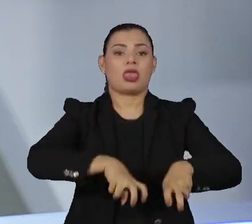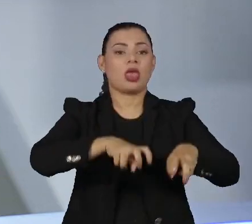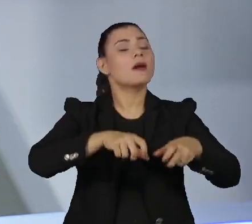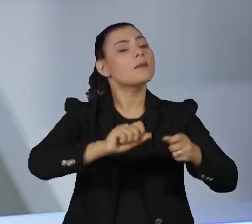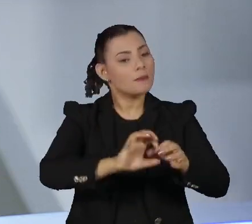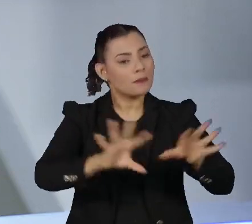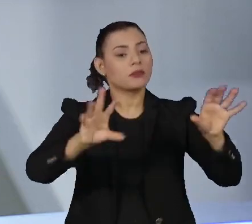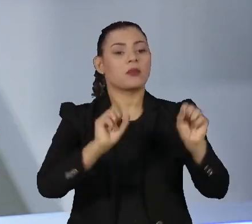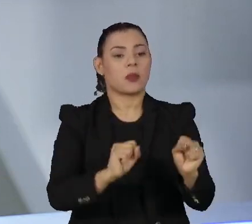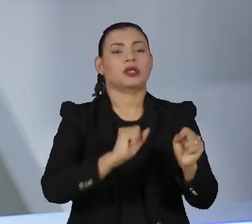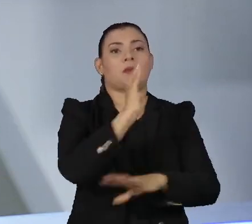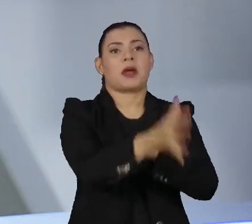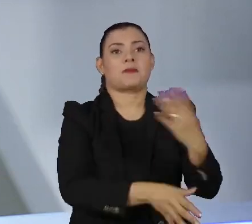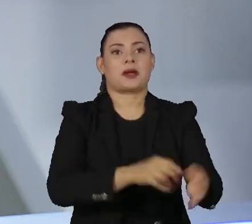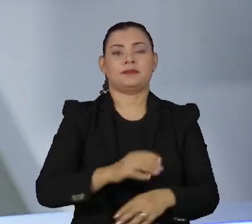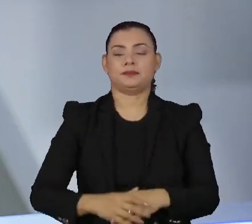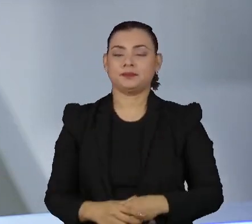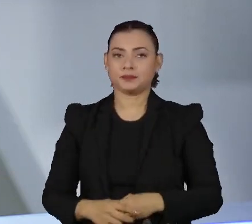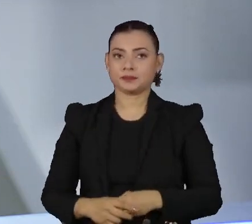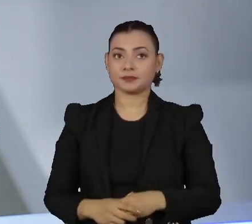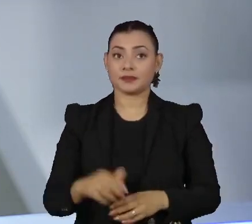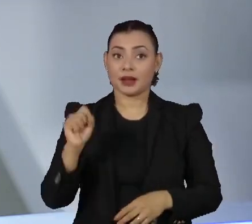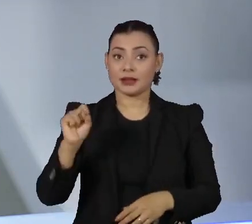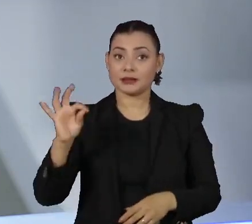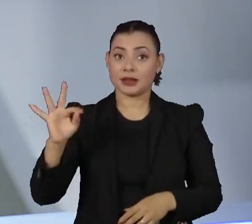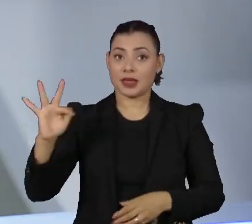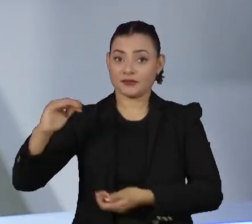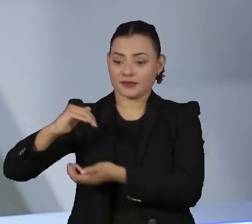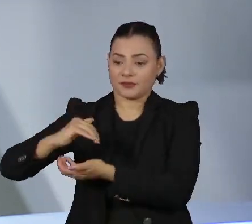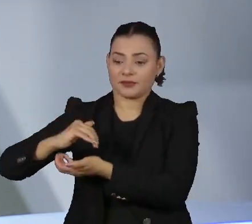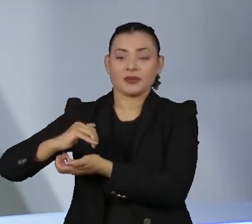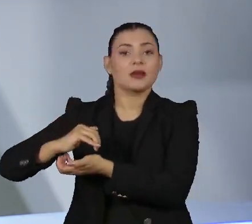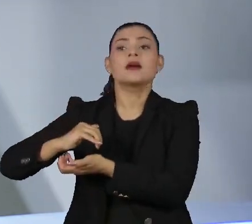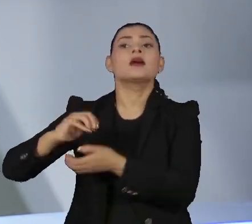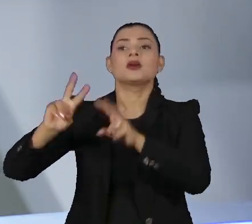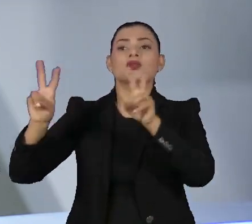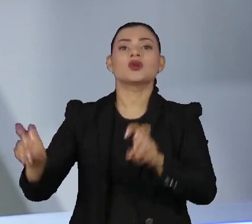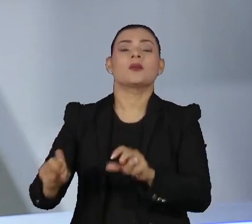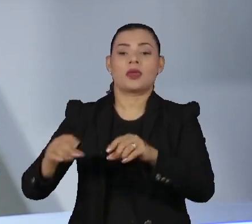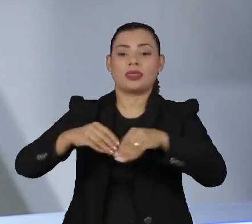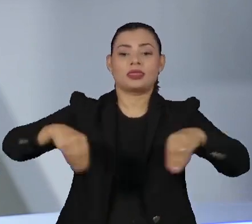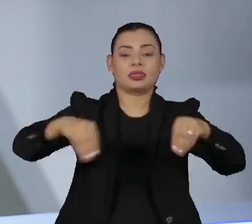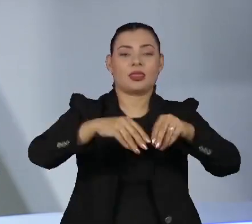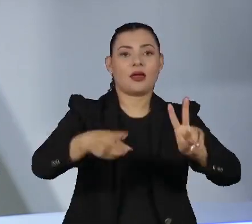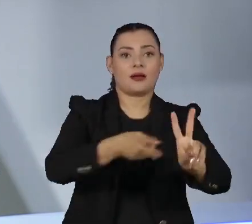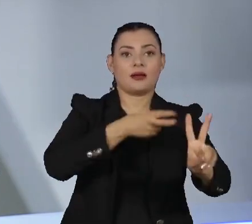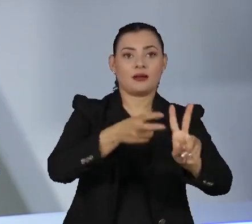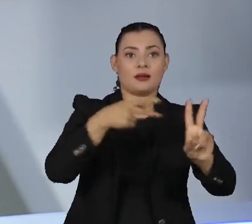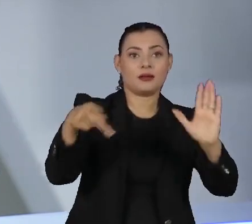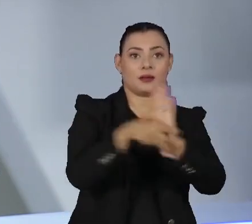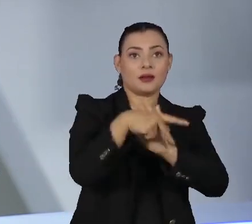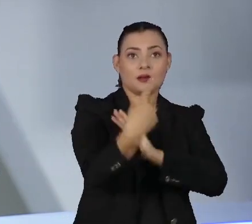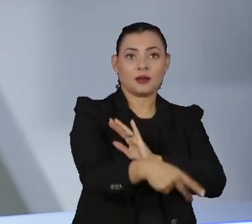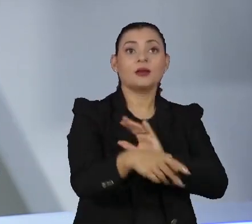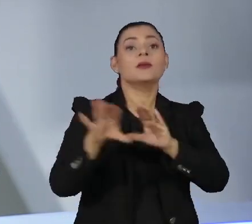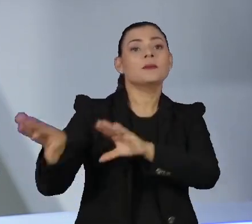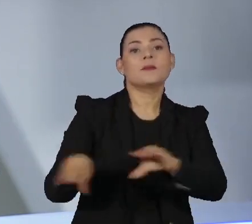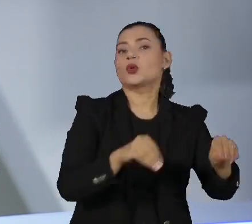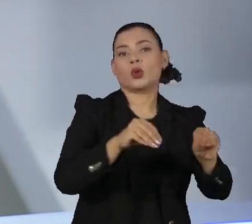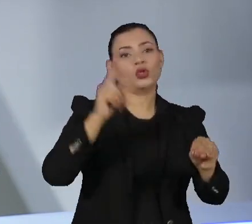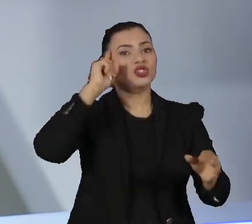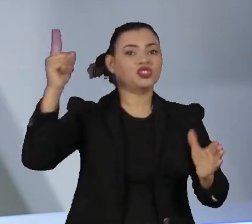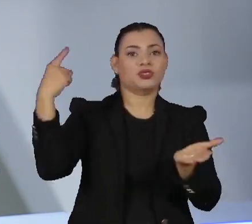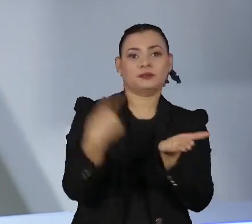A decisão do Supremo Tribunal Federal sobre o marco temporal, a demarcação de terras indígenas, foi novamente adiada